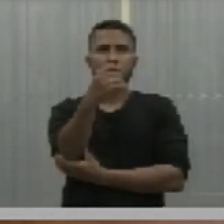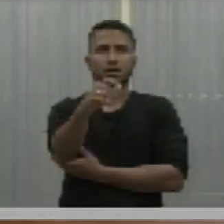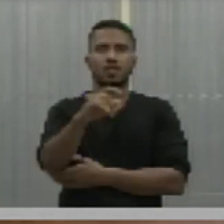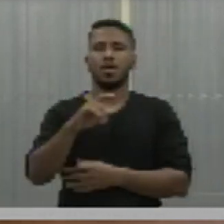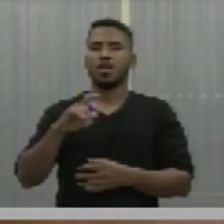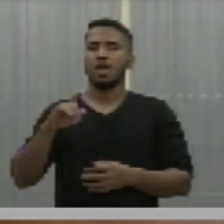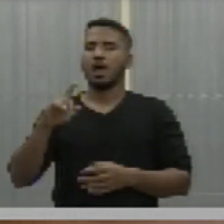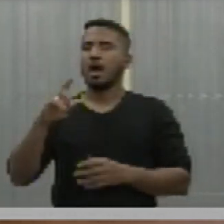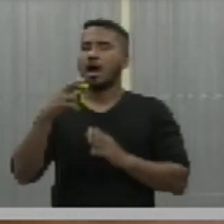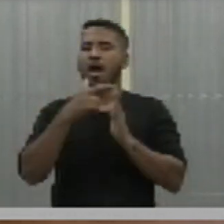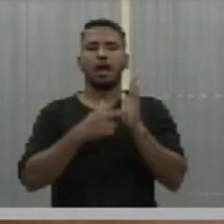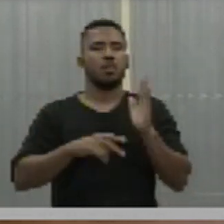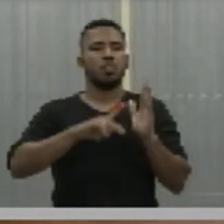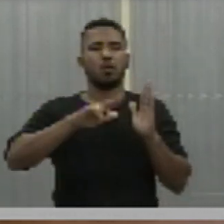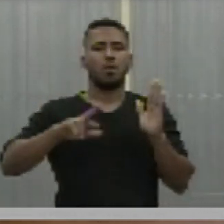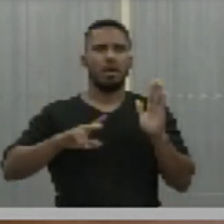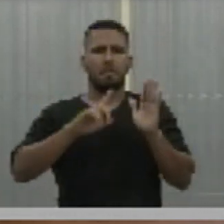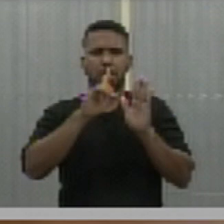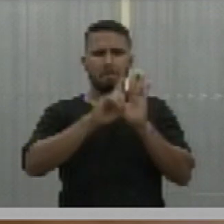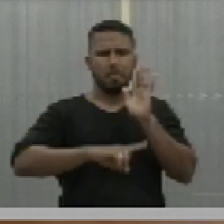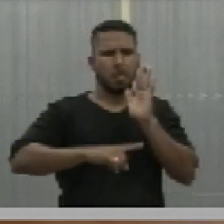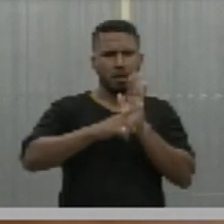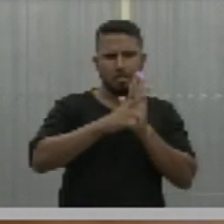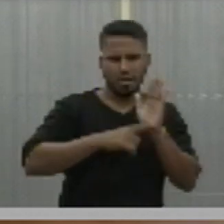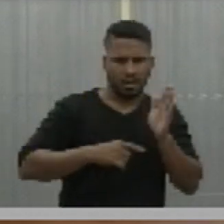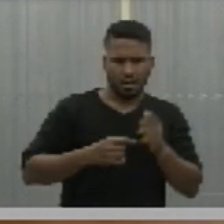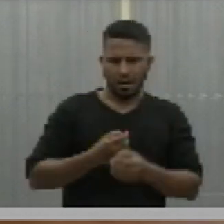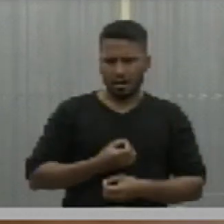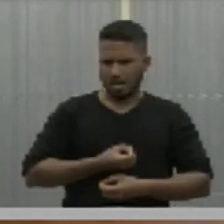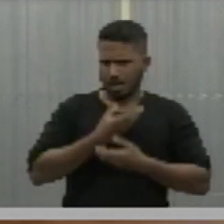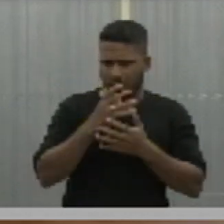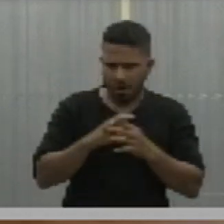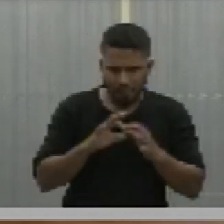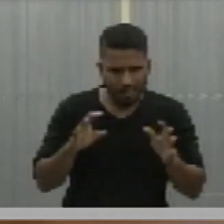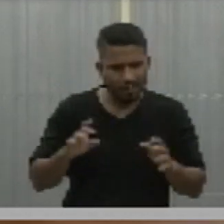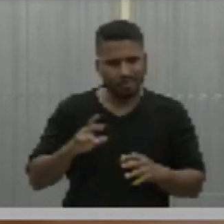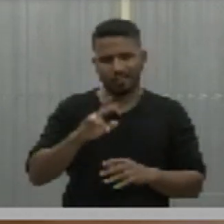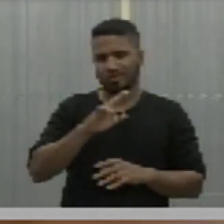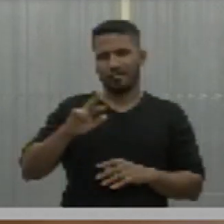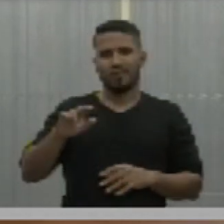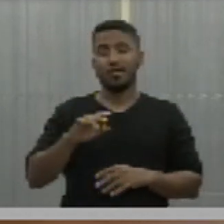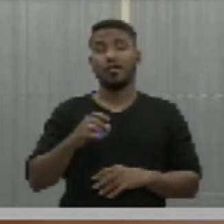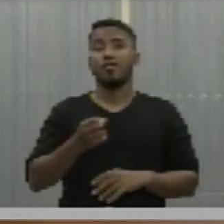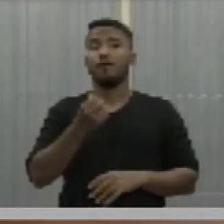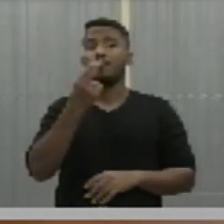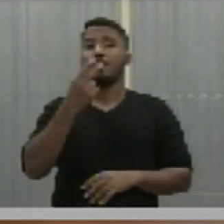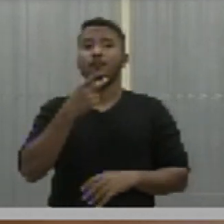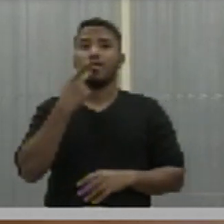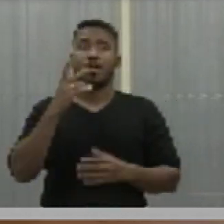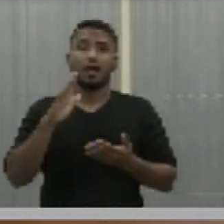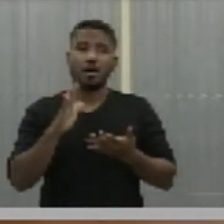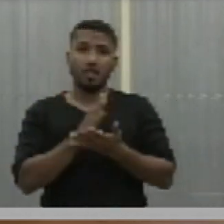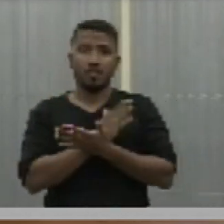coibir a liberdade de expressão. e eu vou resgatar algumas coisas.